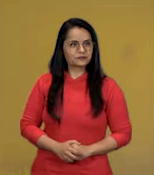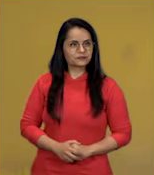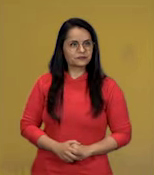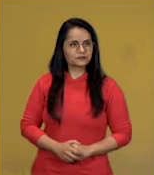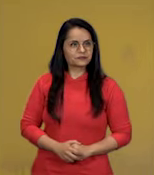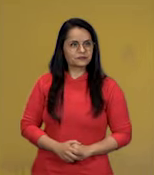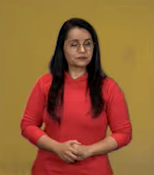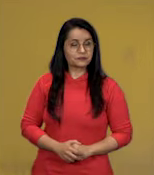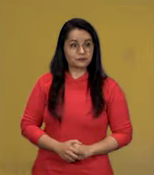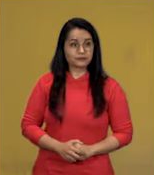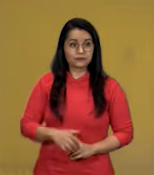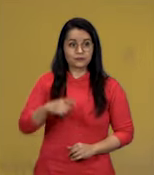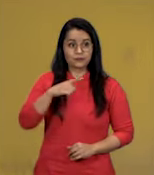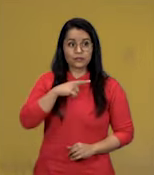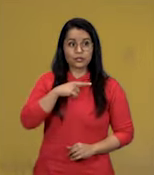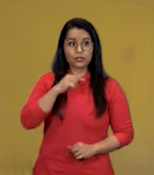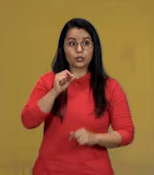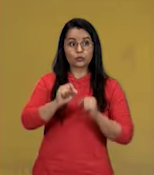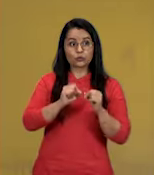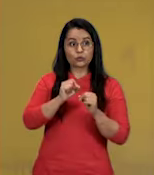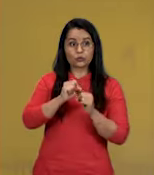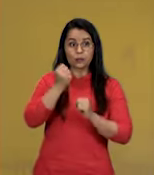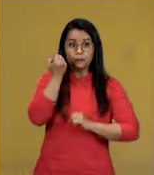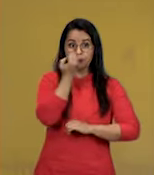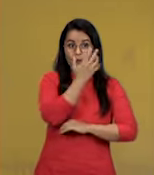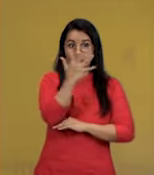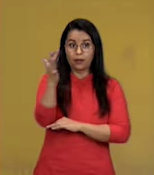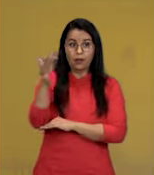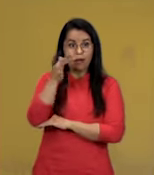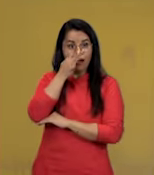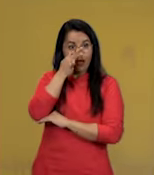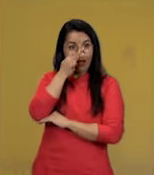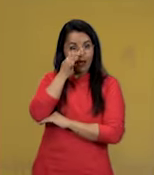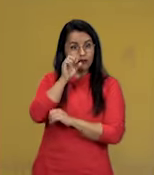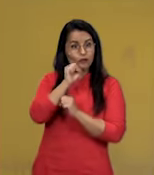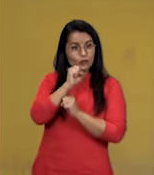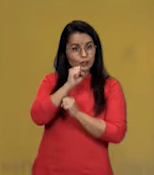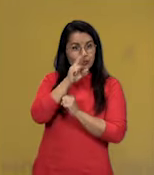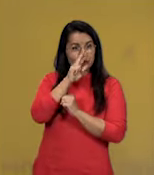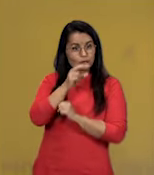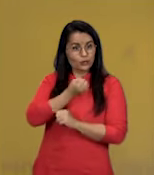As plantas, que podemos observar em 3.